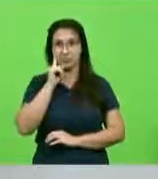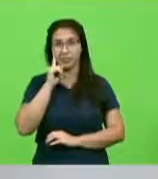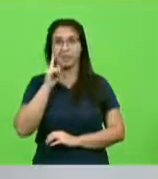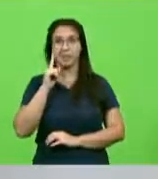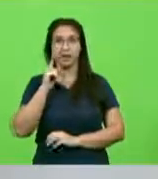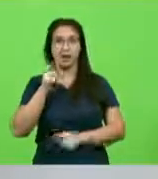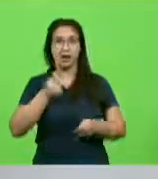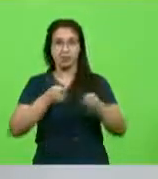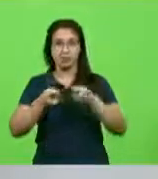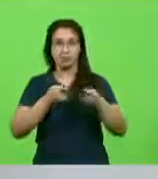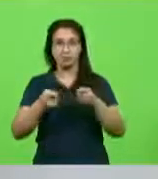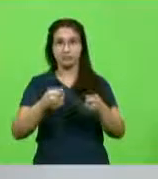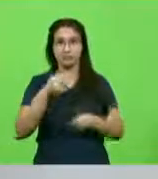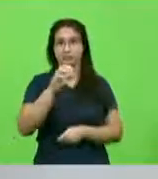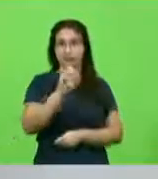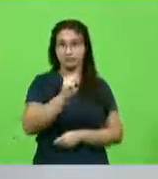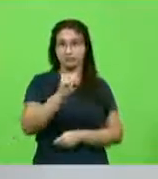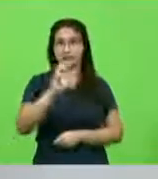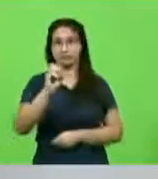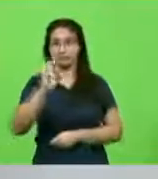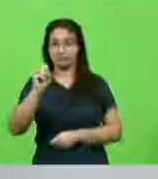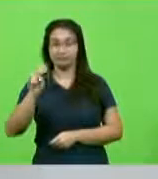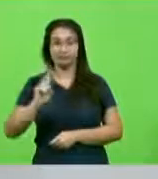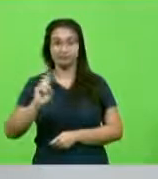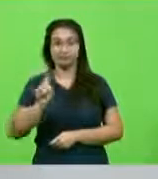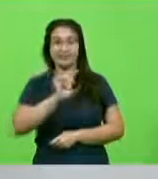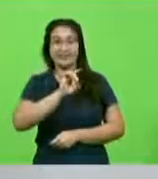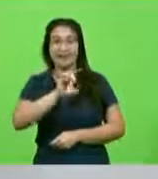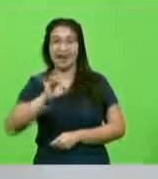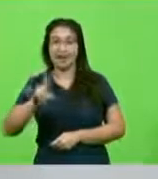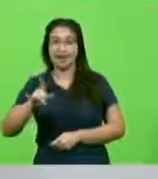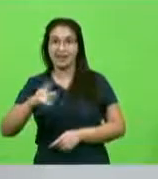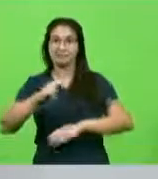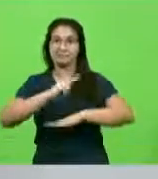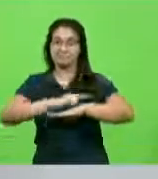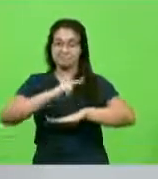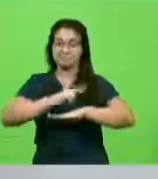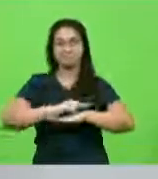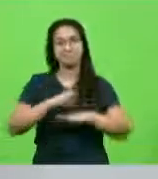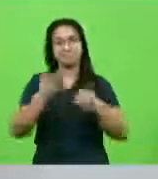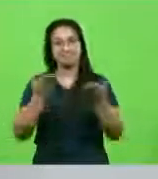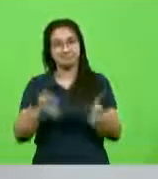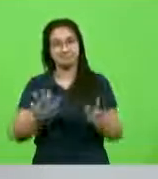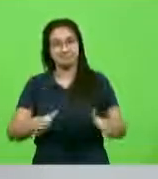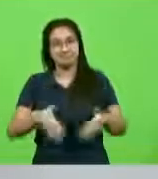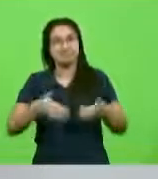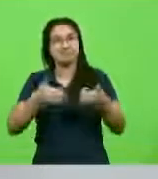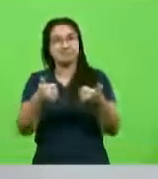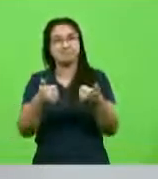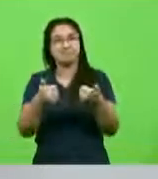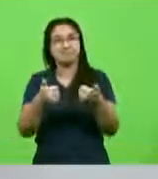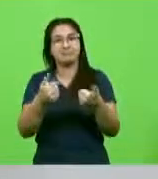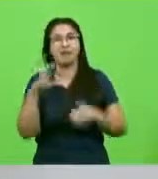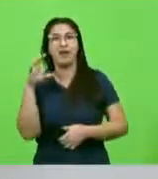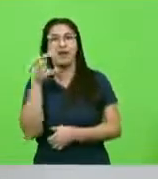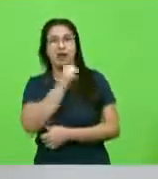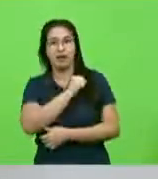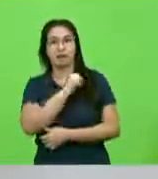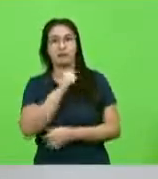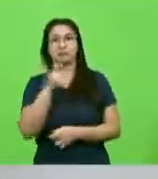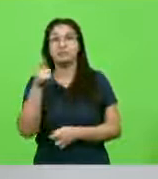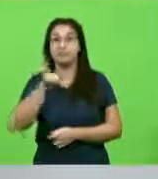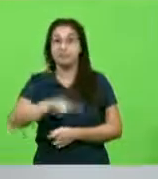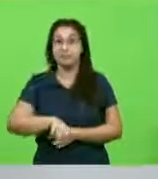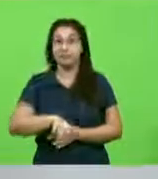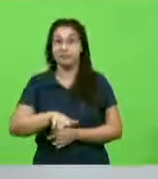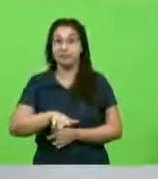dia R$ 800 para cada paciente que, efetivamente, melhora muito mais rápido e que